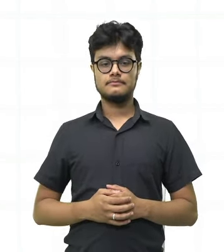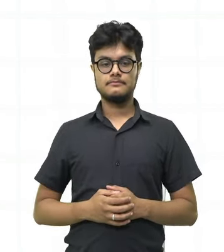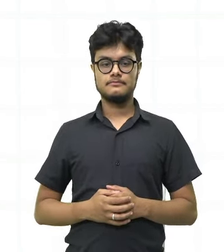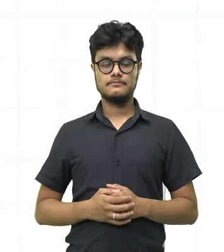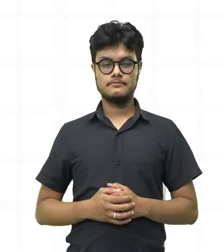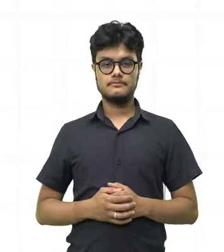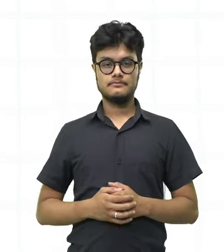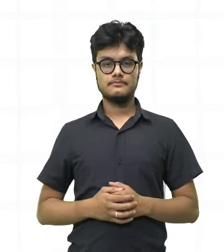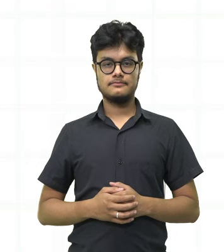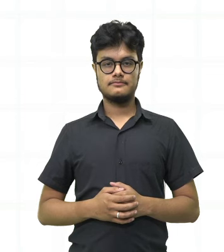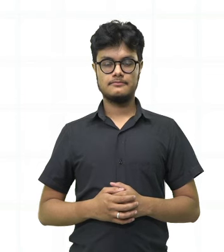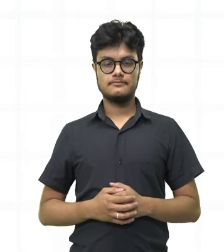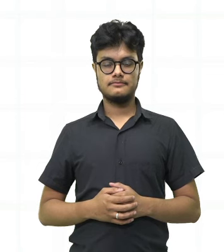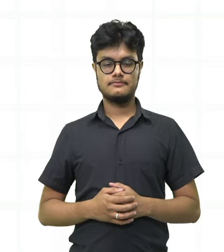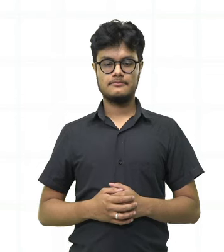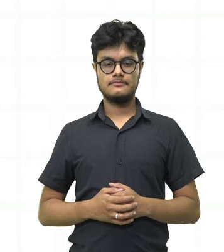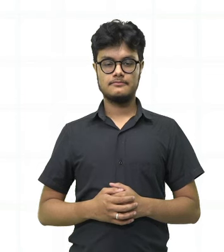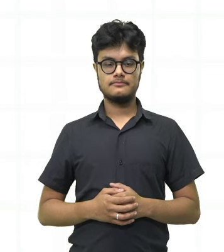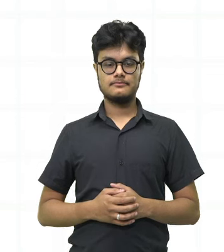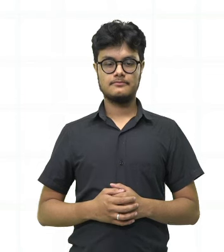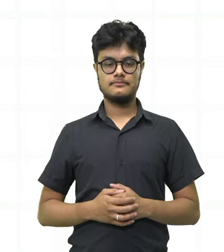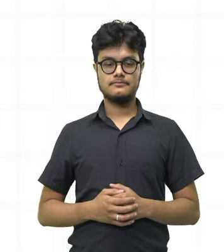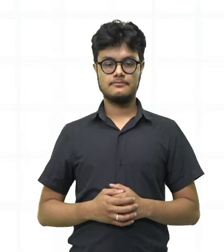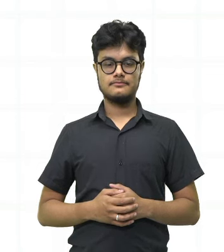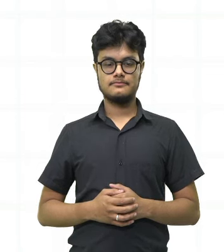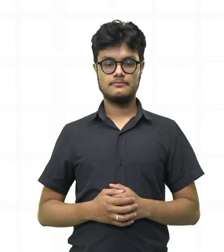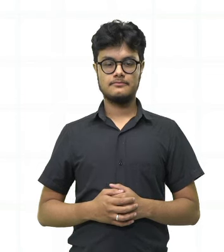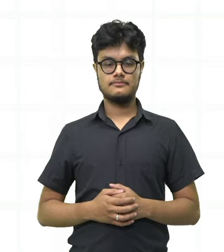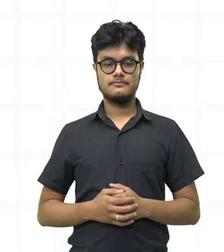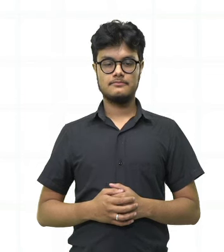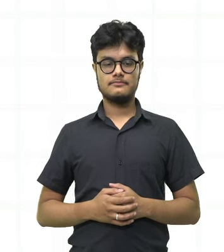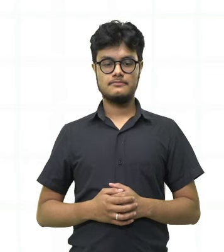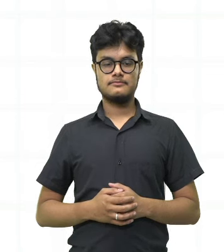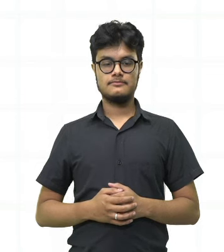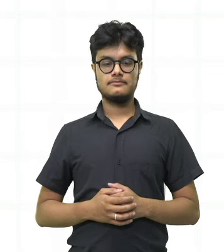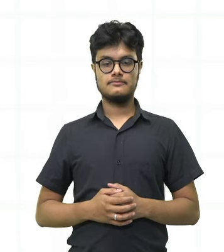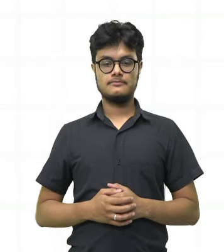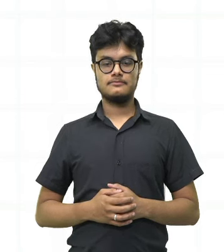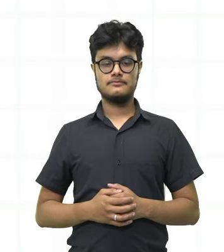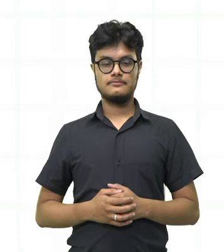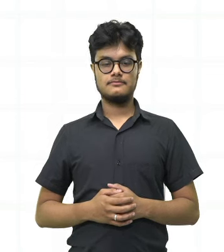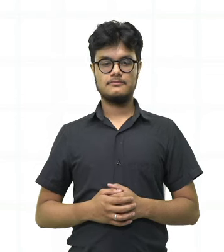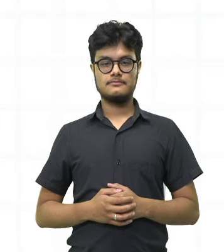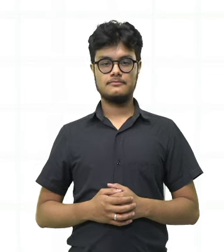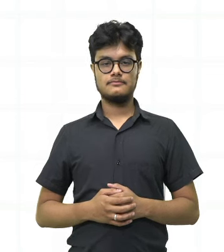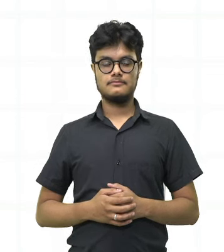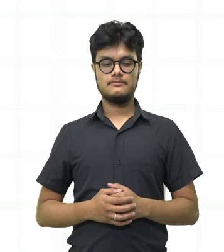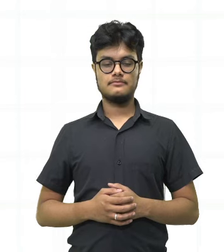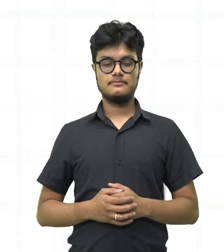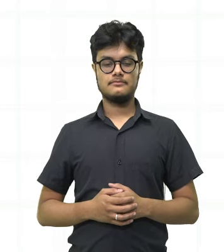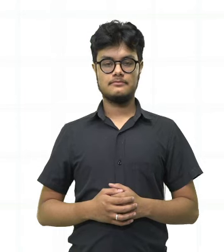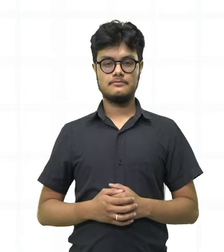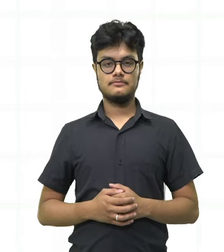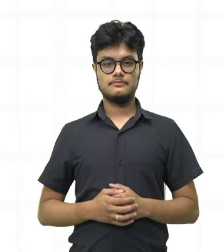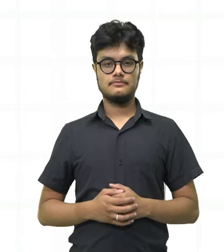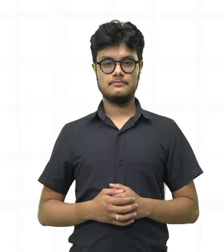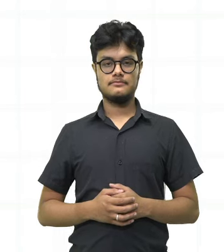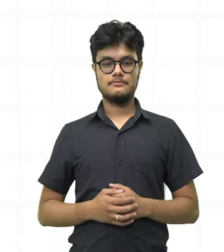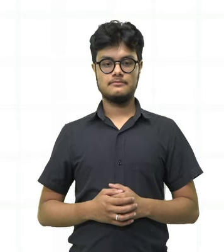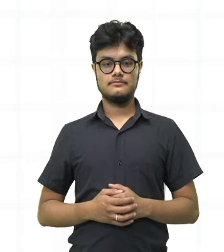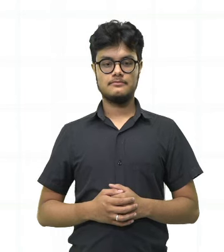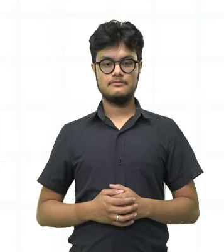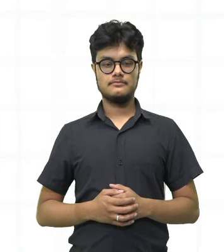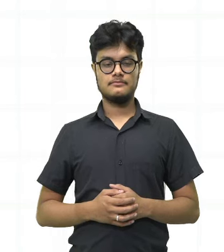não encontre o cá, sem que dá a vista às palmeiras, onde canta o